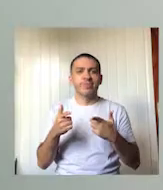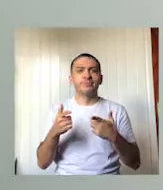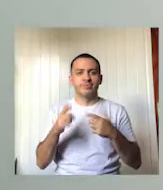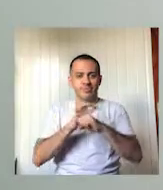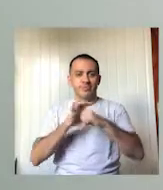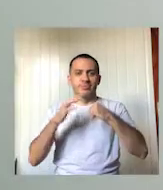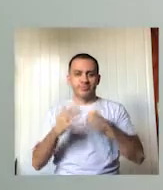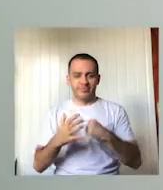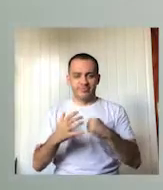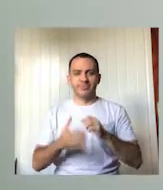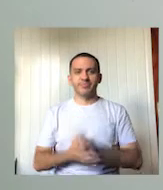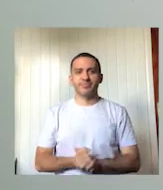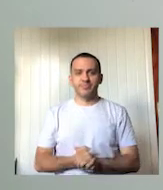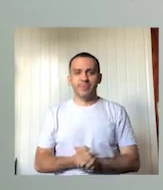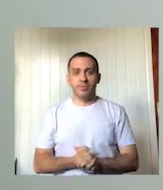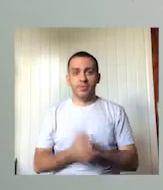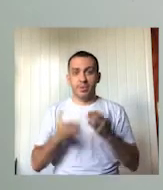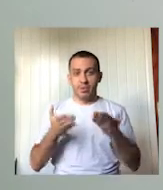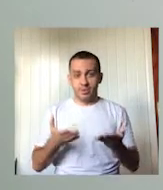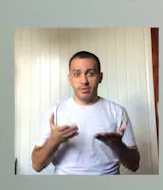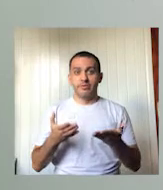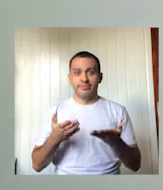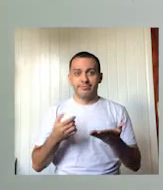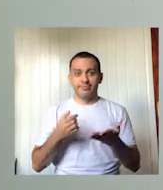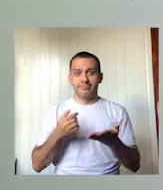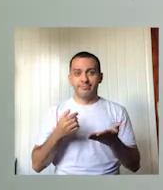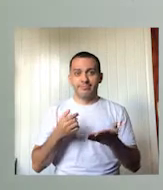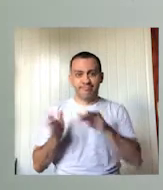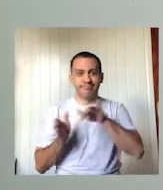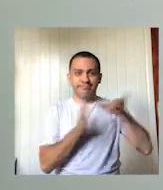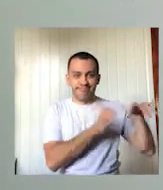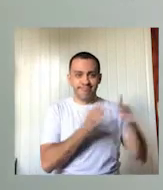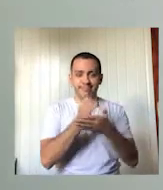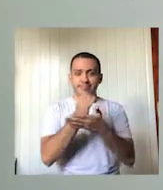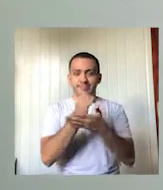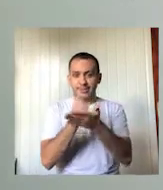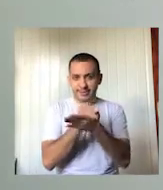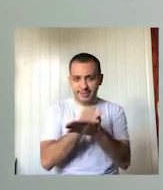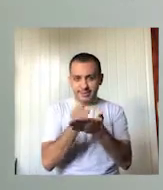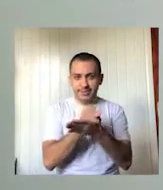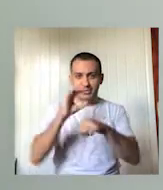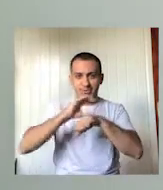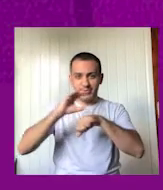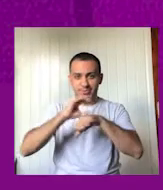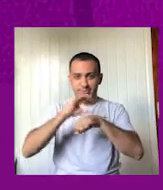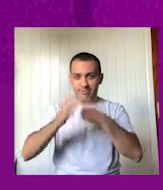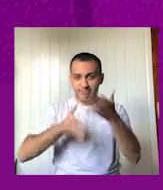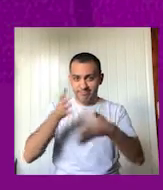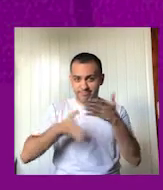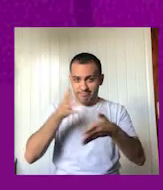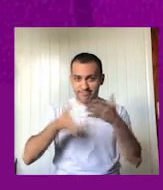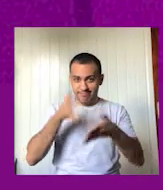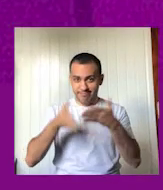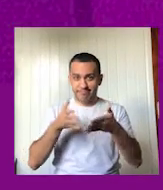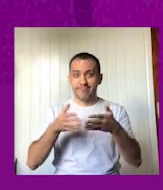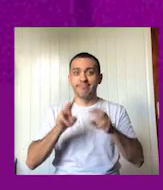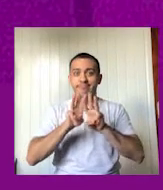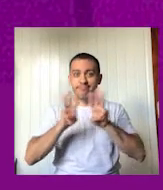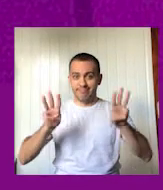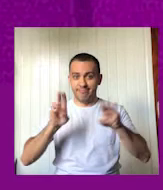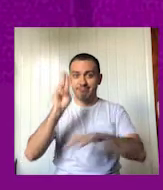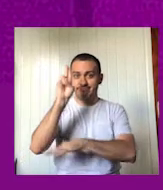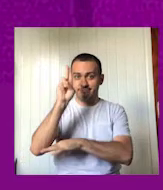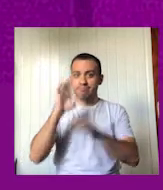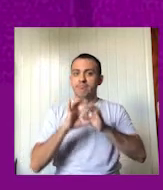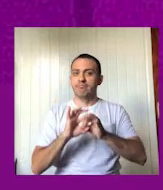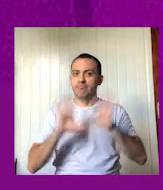Mudando de assunto, o resultado final do curso de Libras já está disponível no site da Unifap. O curso tem duração de dois meses